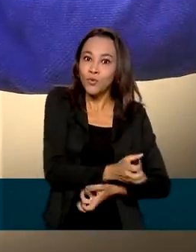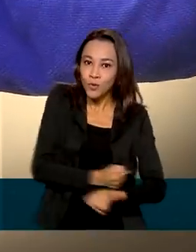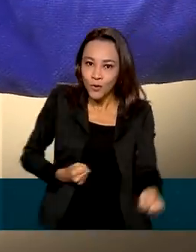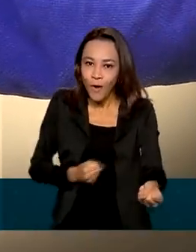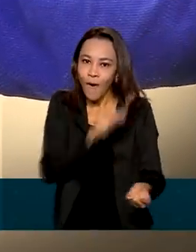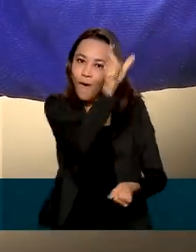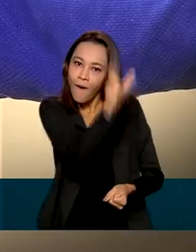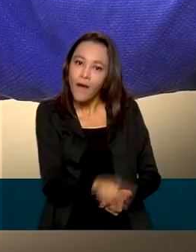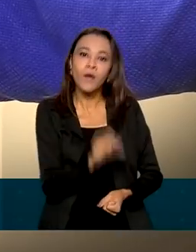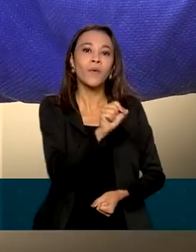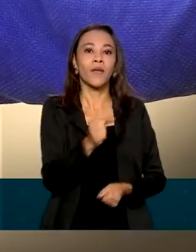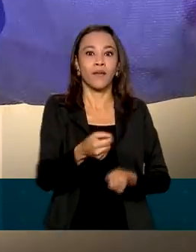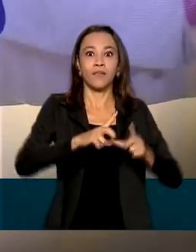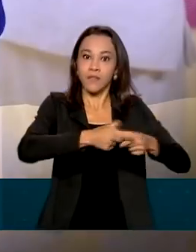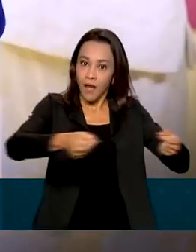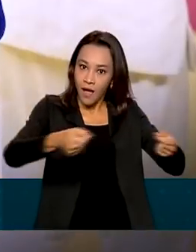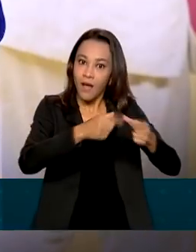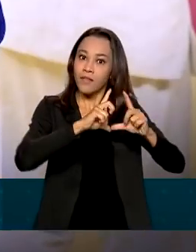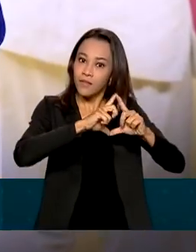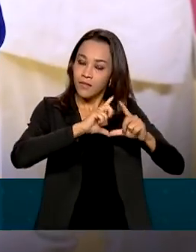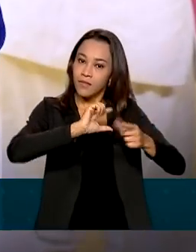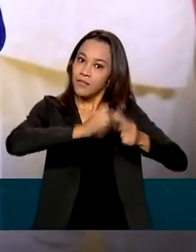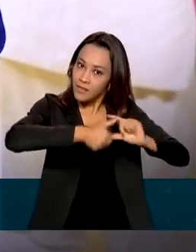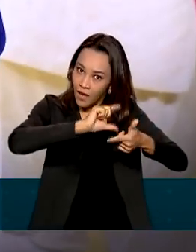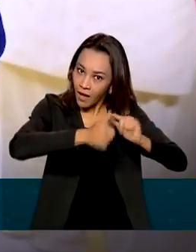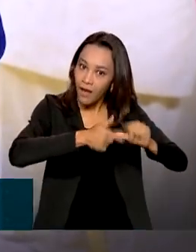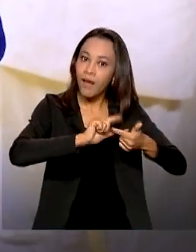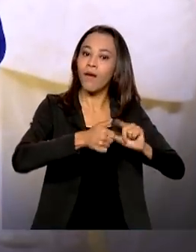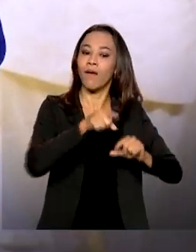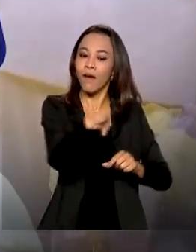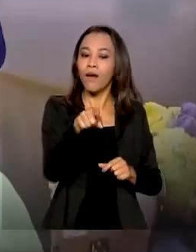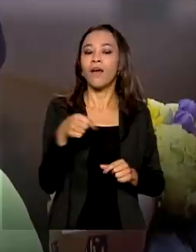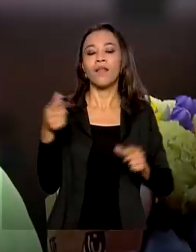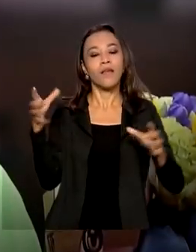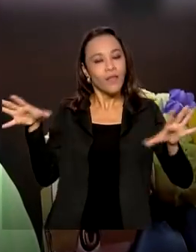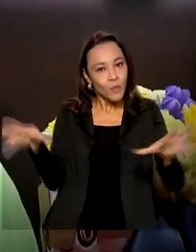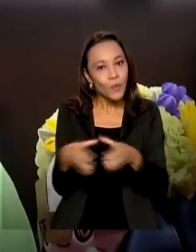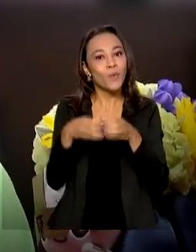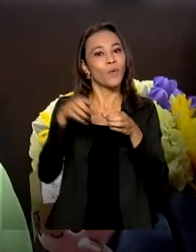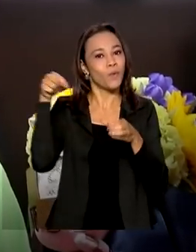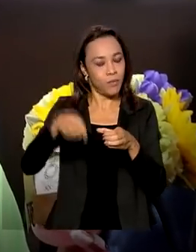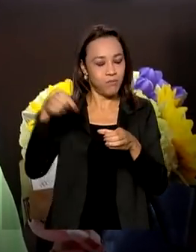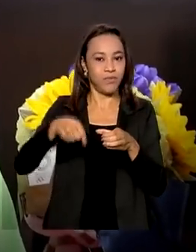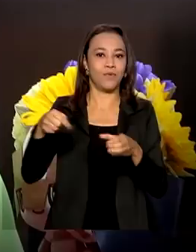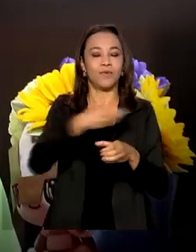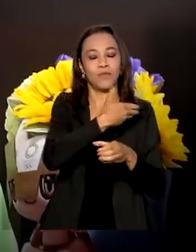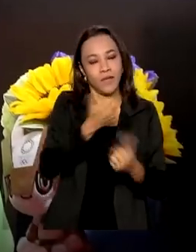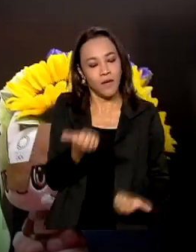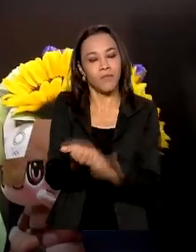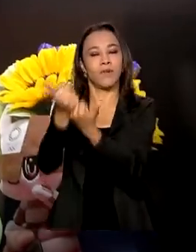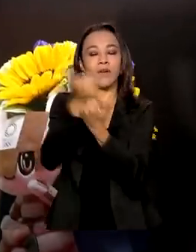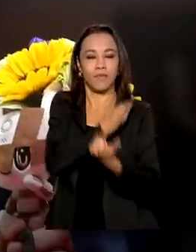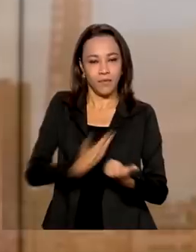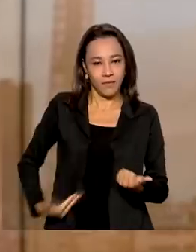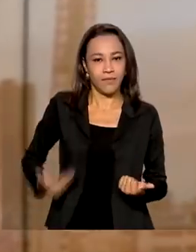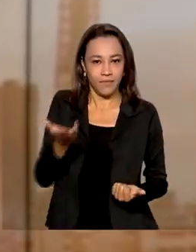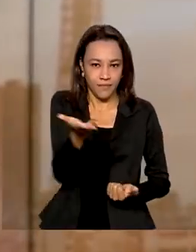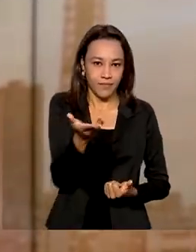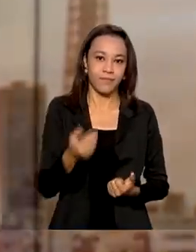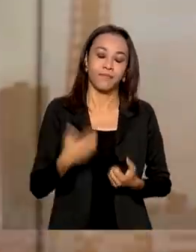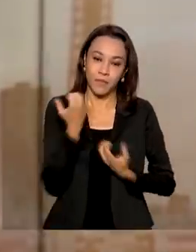é um dos 92 atletas nas Olimpíadas que pertencem ao programa de alto rendimento do Ministério da Defesa.